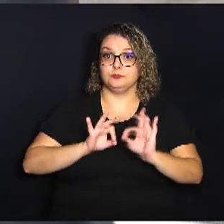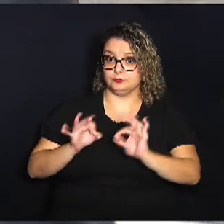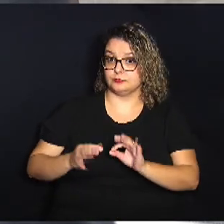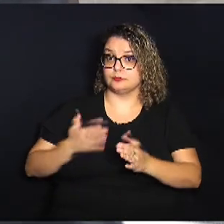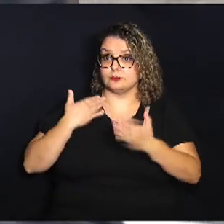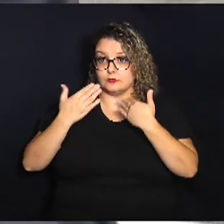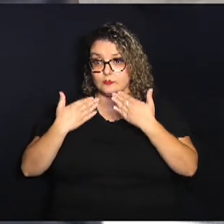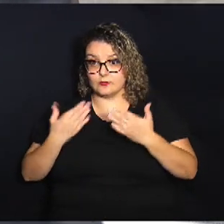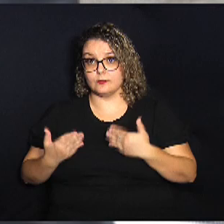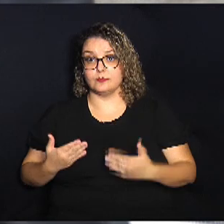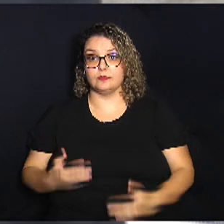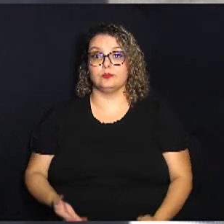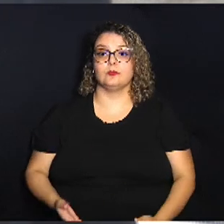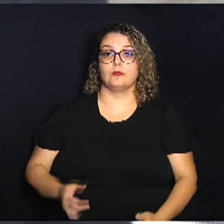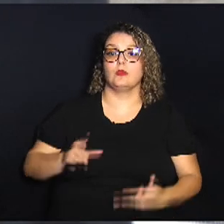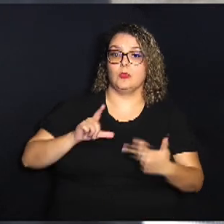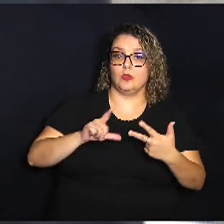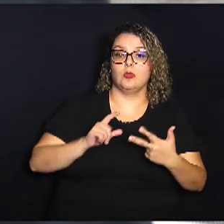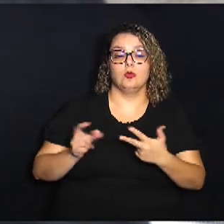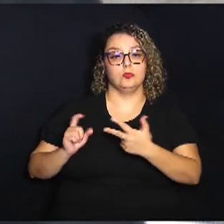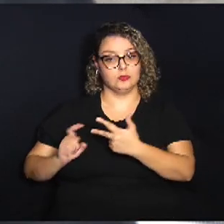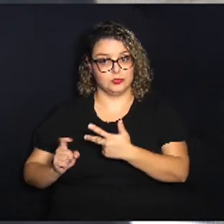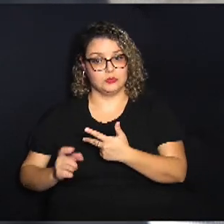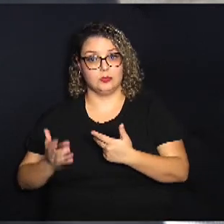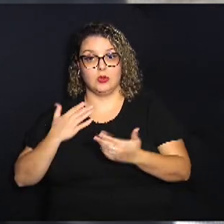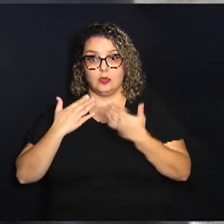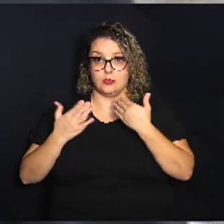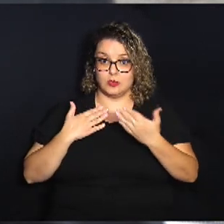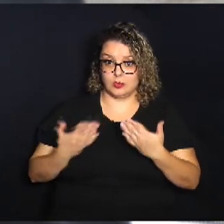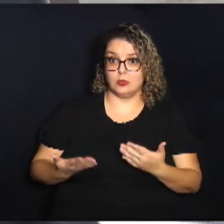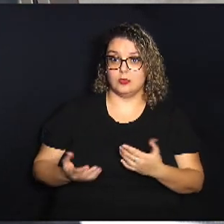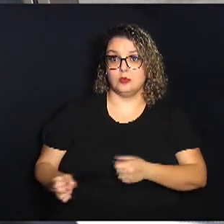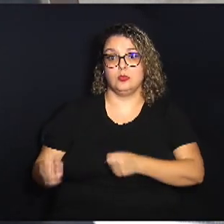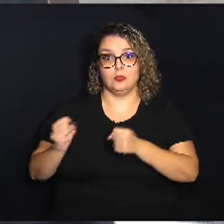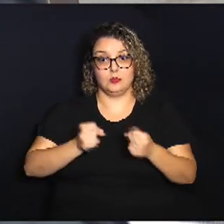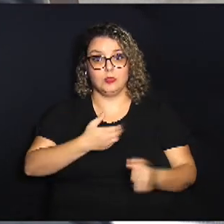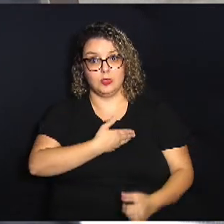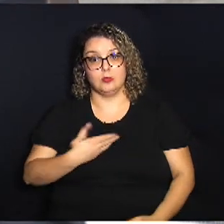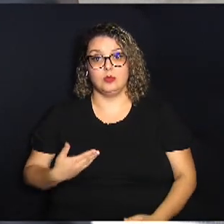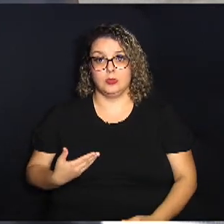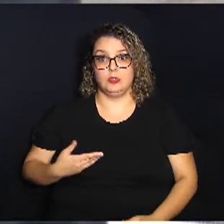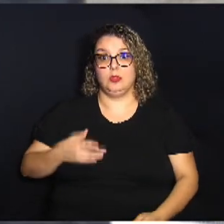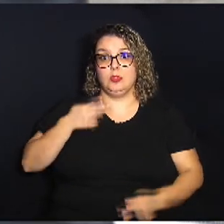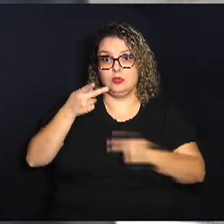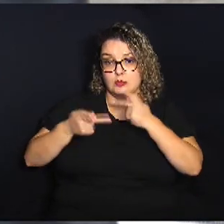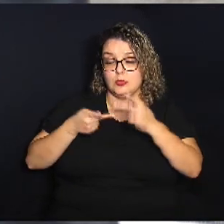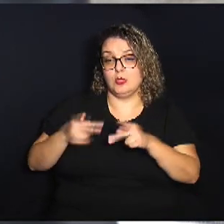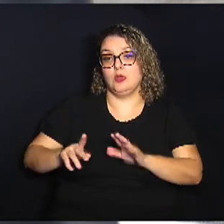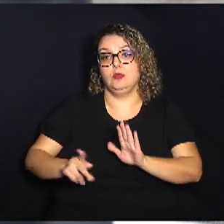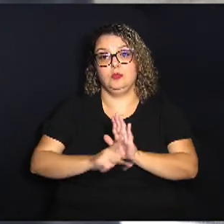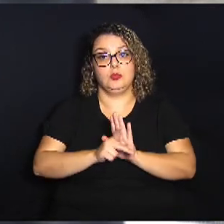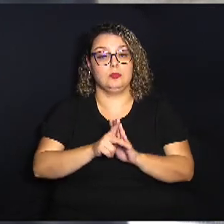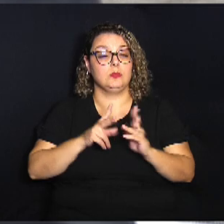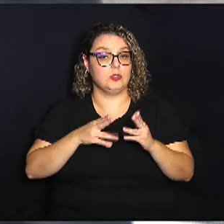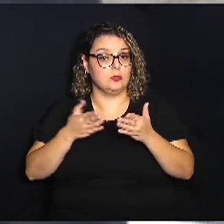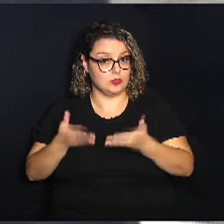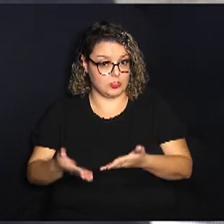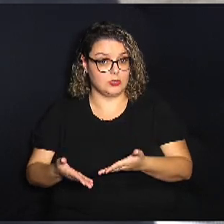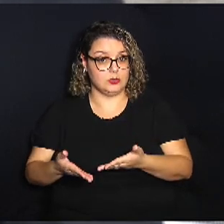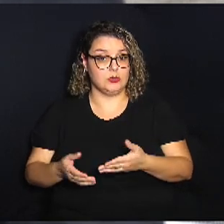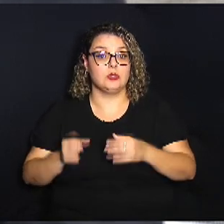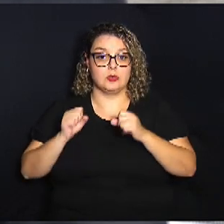entre o Legislativo com o Executivo, junto ao Poder Público, que a gente traga projetos como esse que realmente